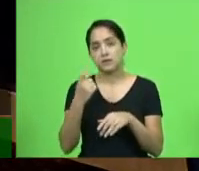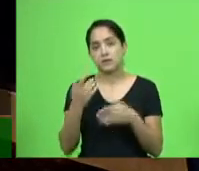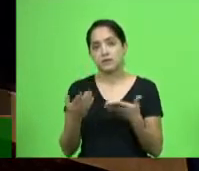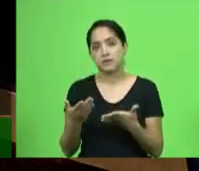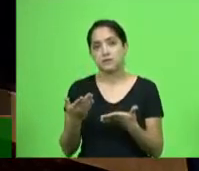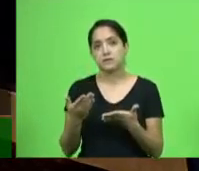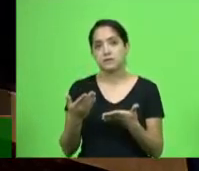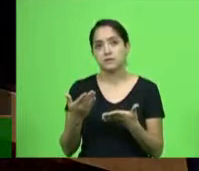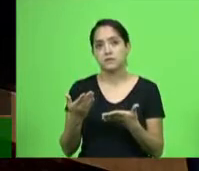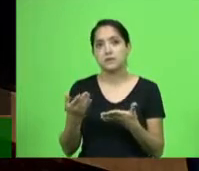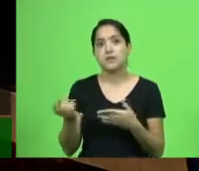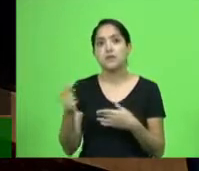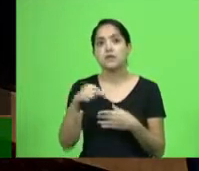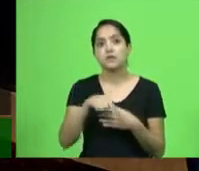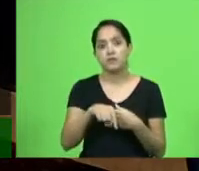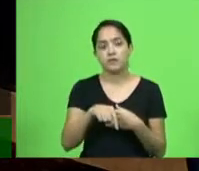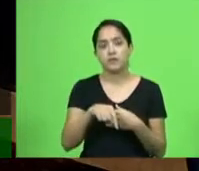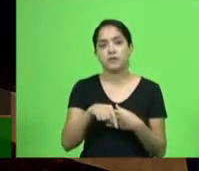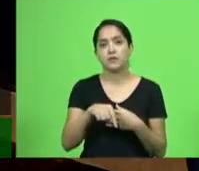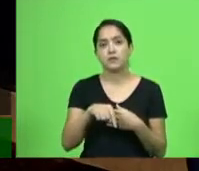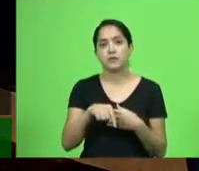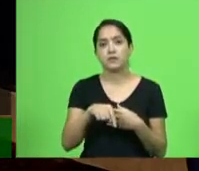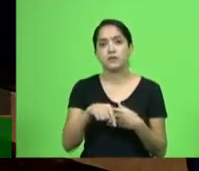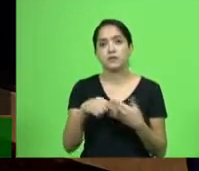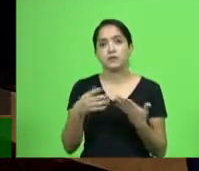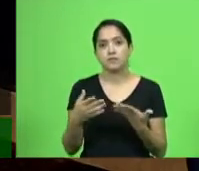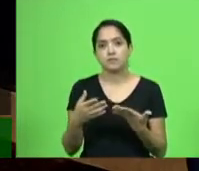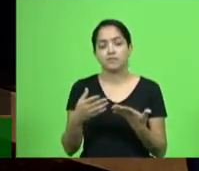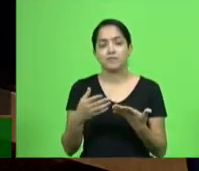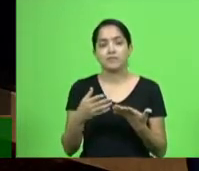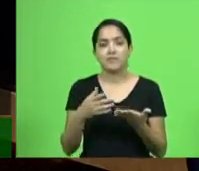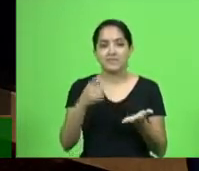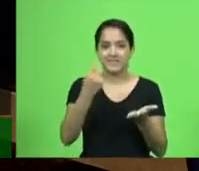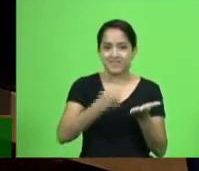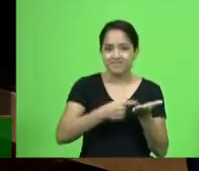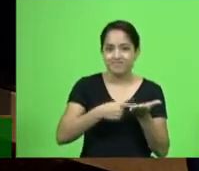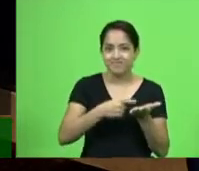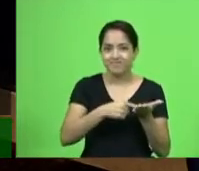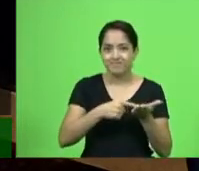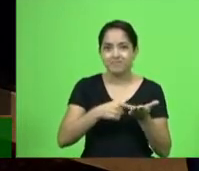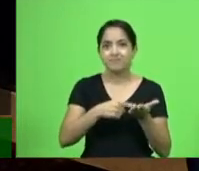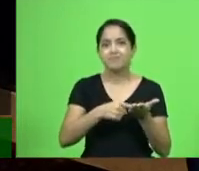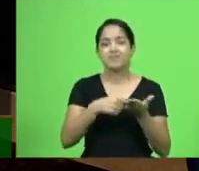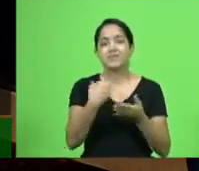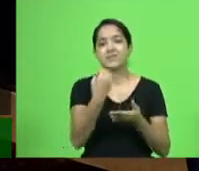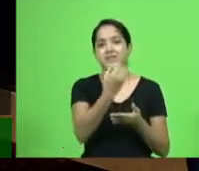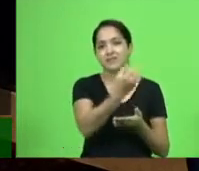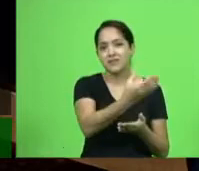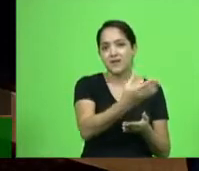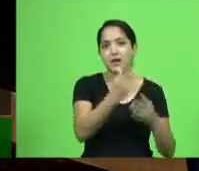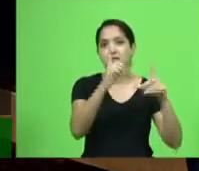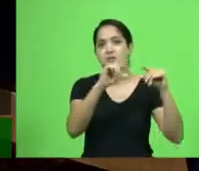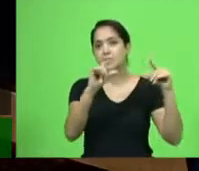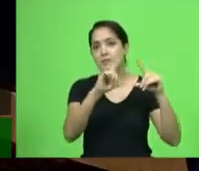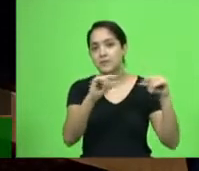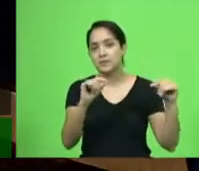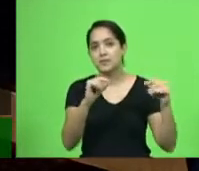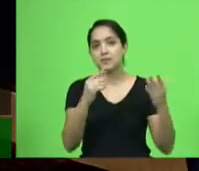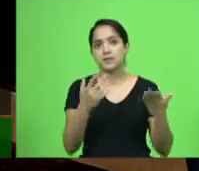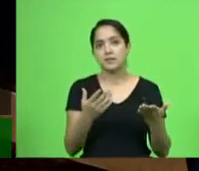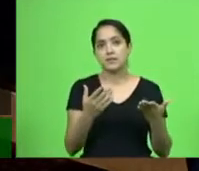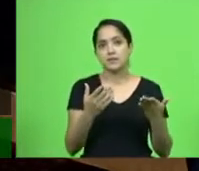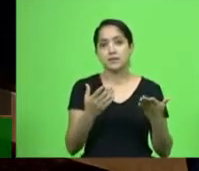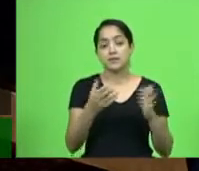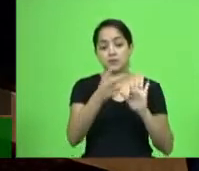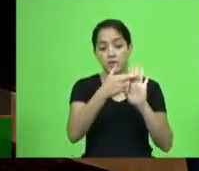vir aqui, só porque também está numa agenda forte em função da Covid, tem viagem para Brasília, e me parece que o regimento